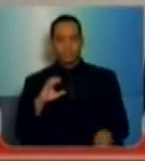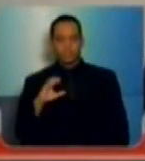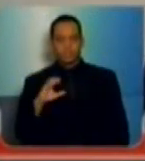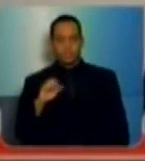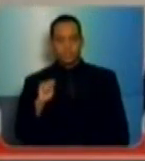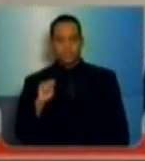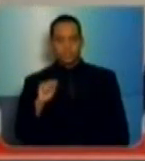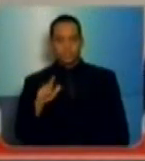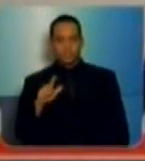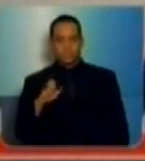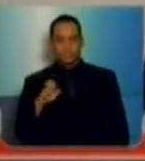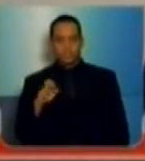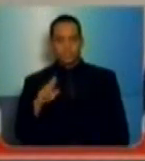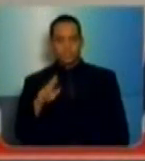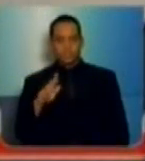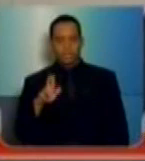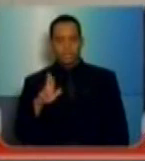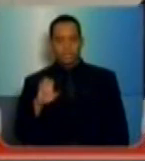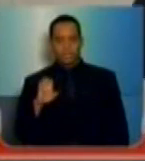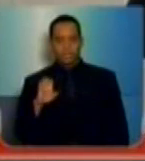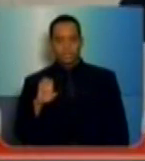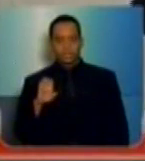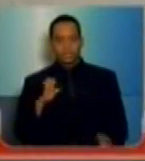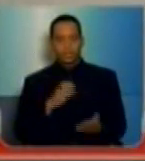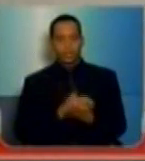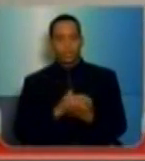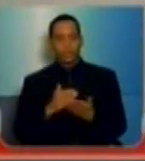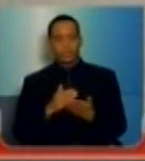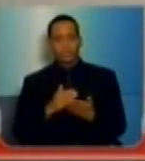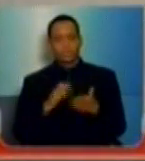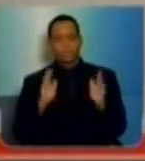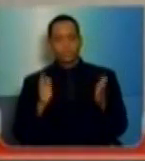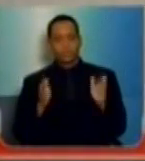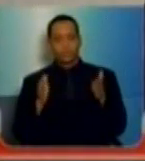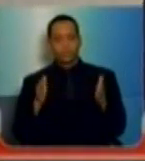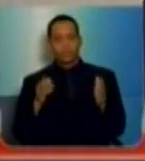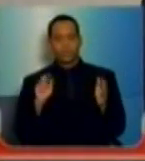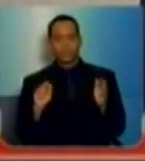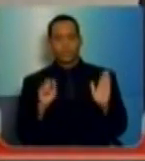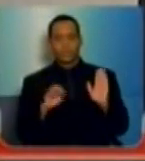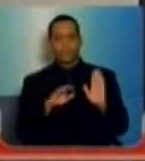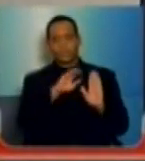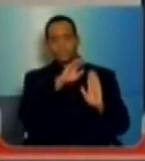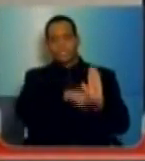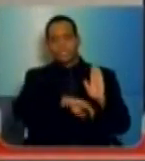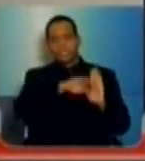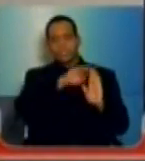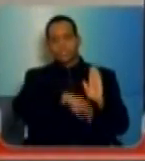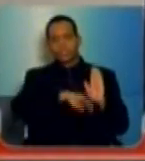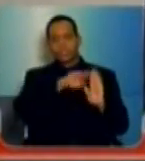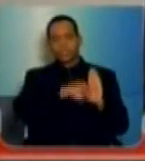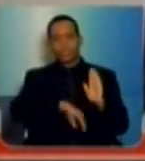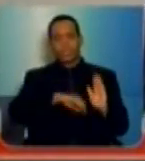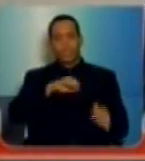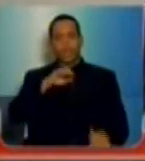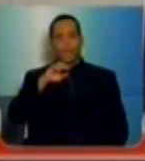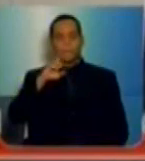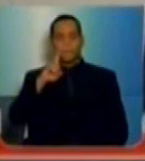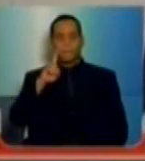metodologia diferente, que começa agora a descontar também no PDE